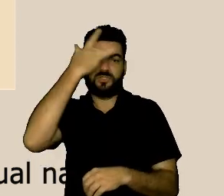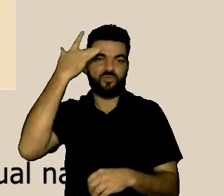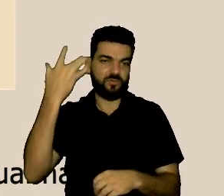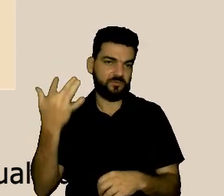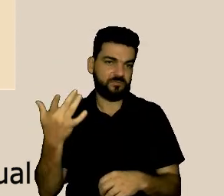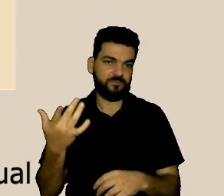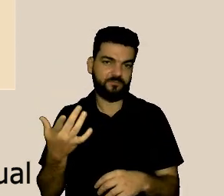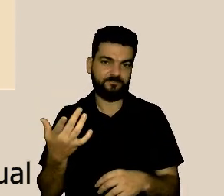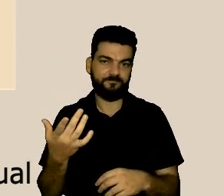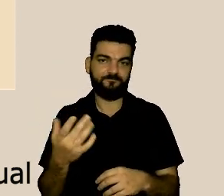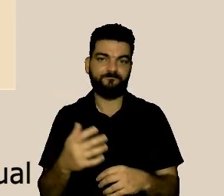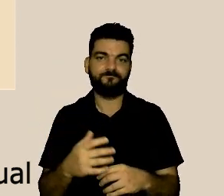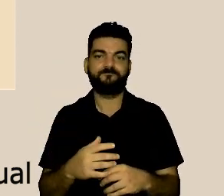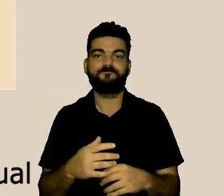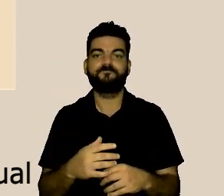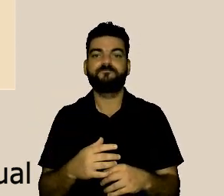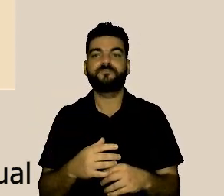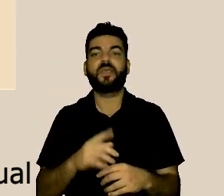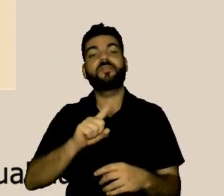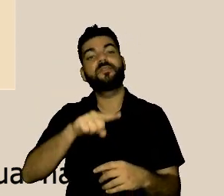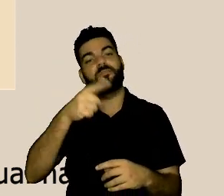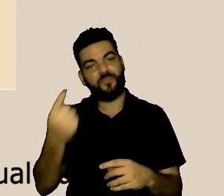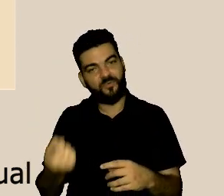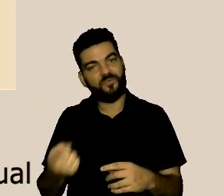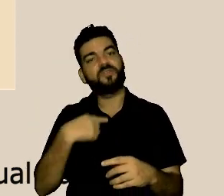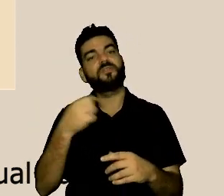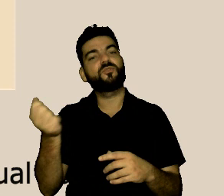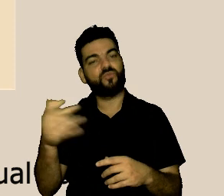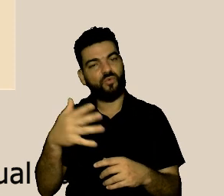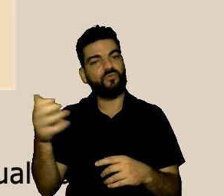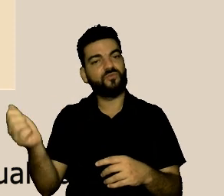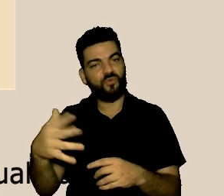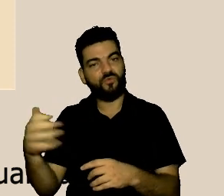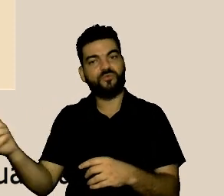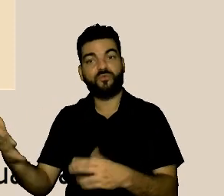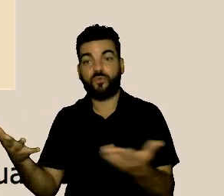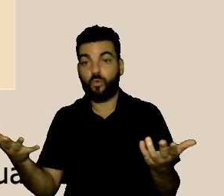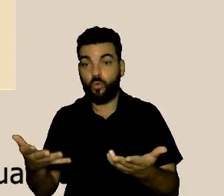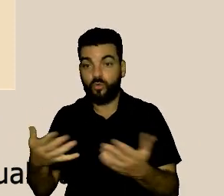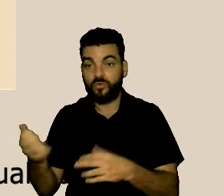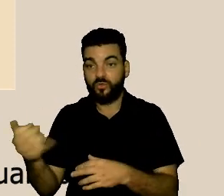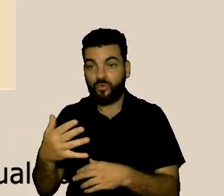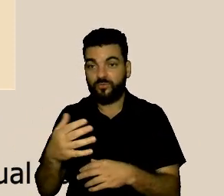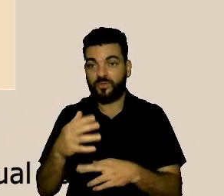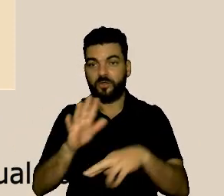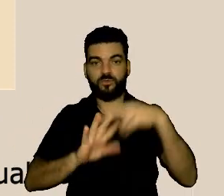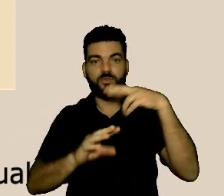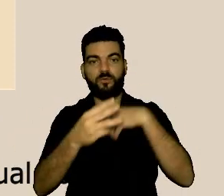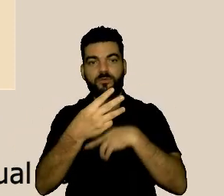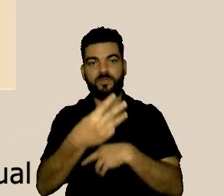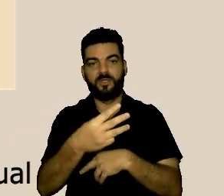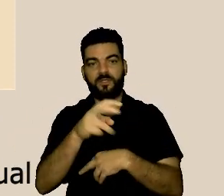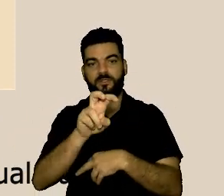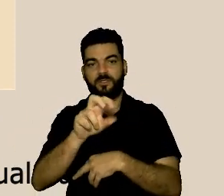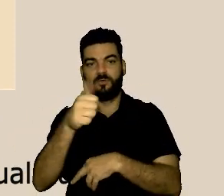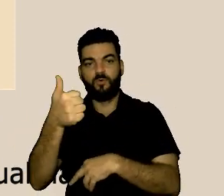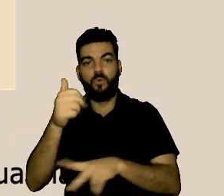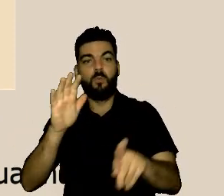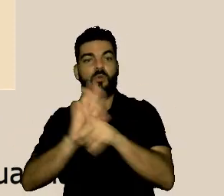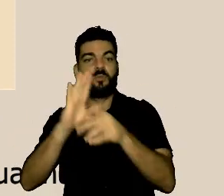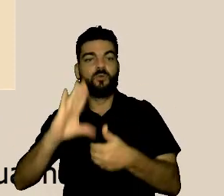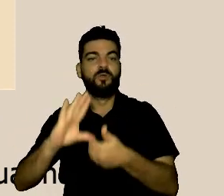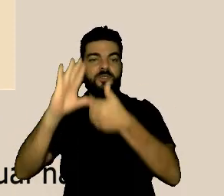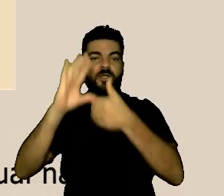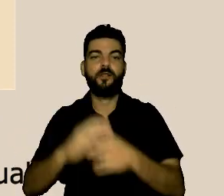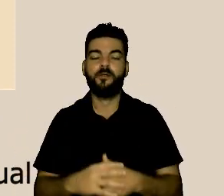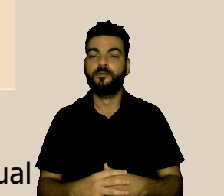E daí a gente vai tendo, a gente mais recente, a resolução 3-5-1 do Conselho, e que é essa